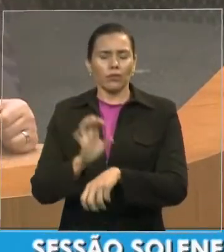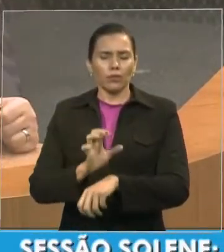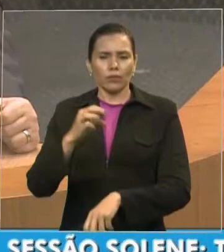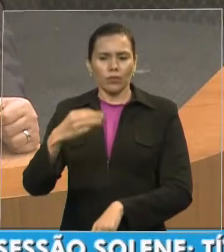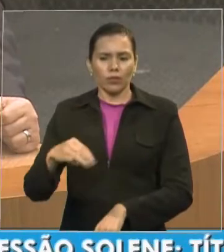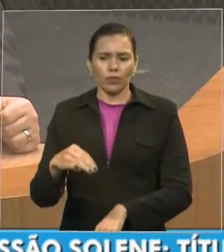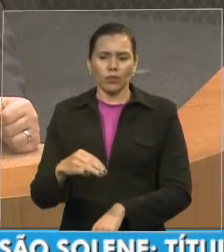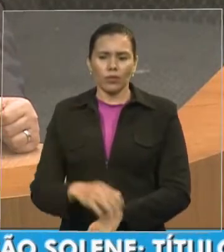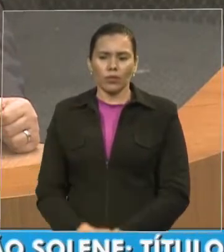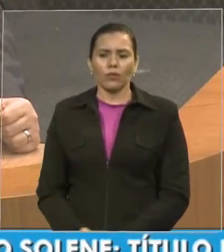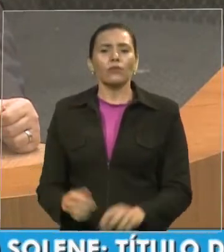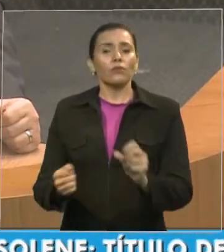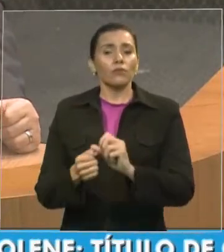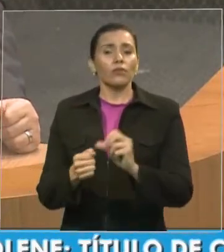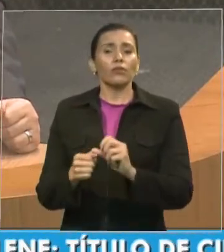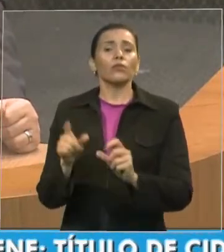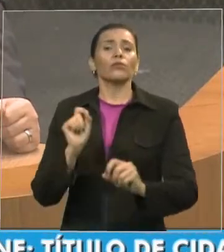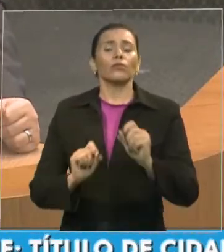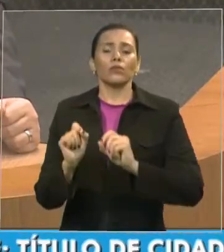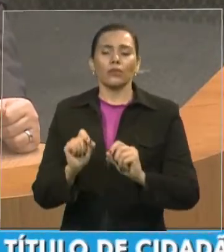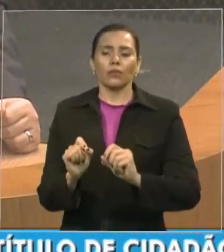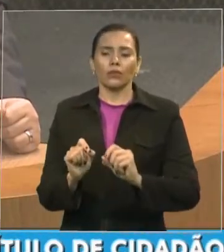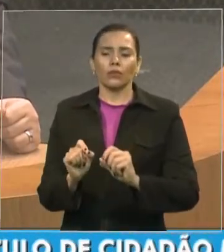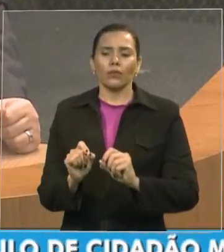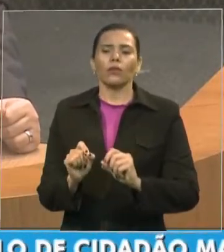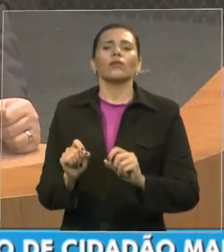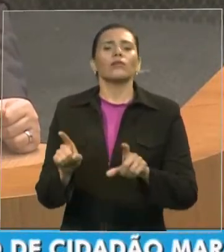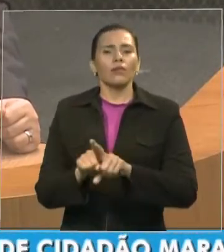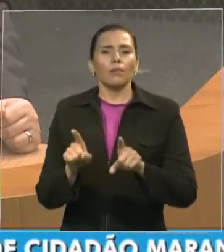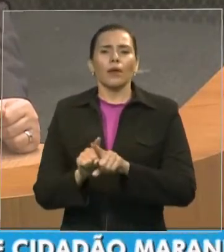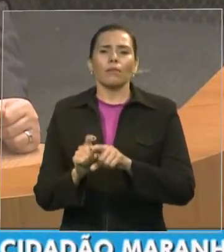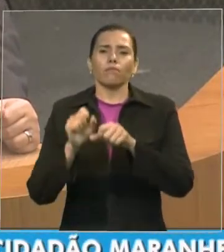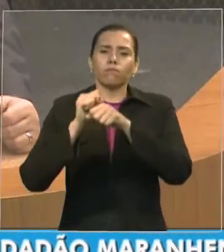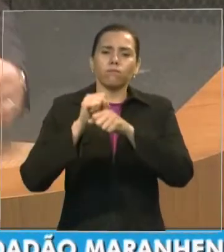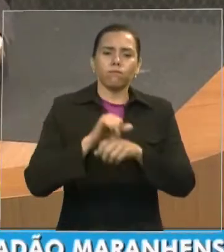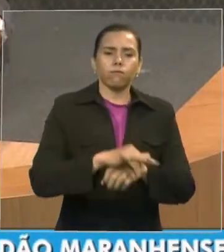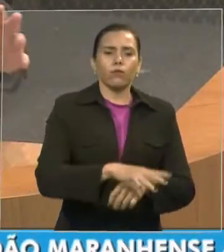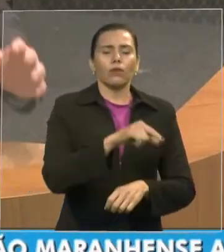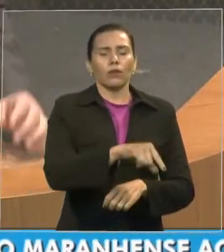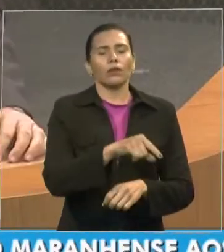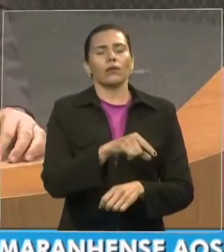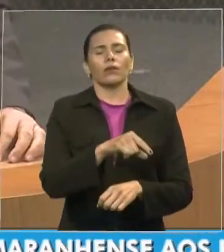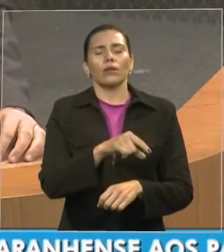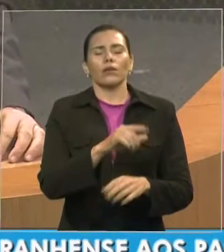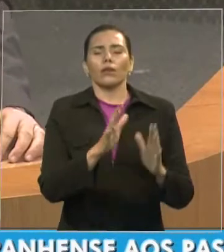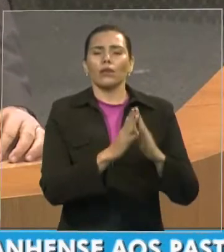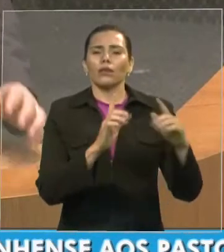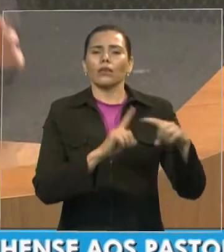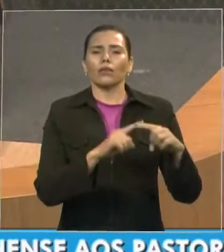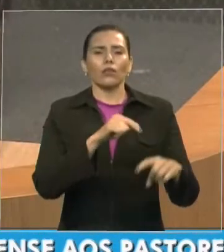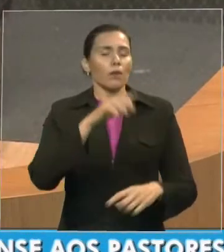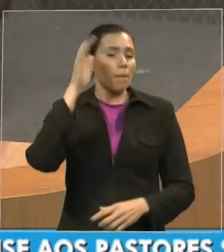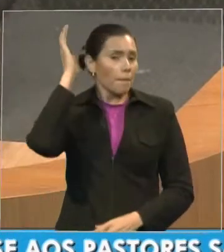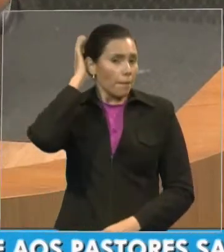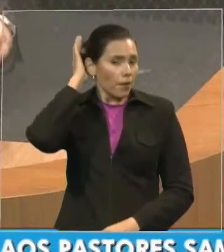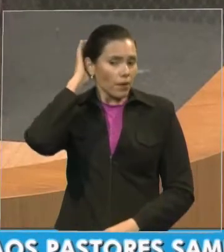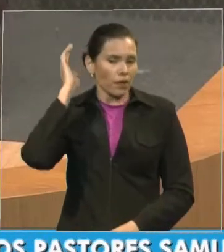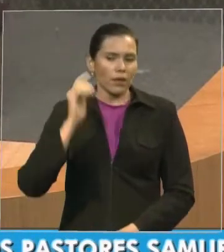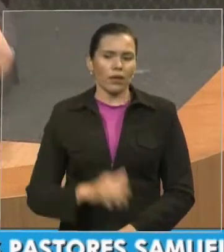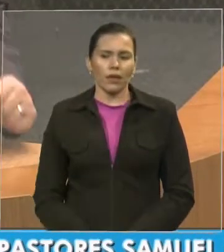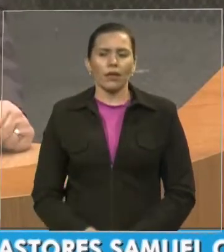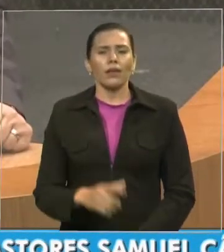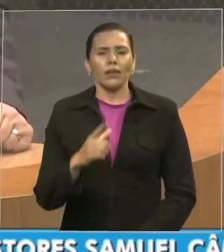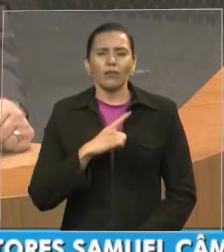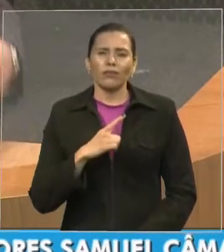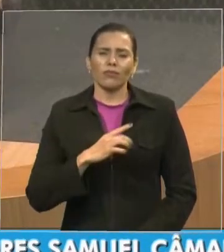também fazendo isso. Lá em Belém do Pará, a igreja, nesse lema, viu que tinha morrendo crianças recém